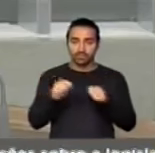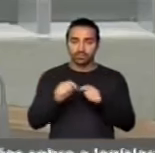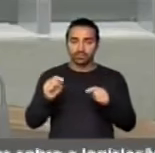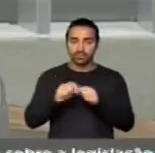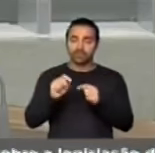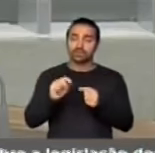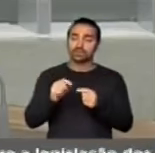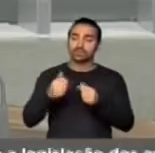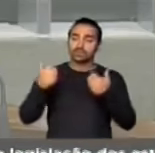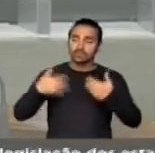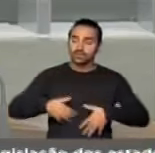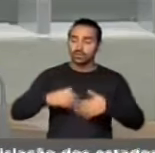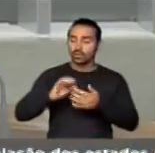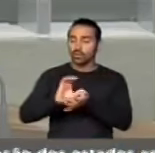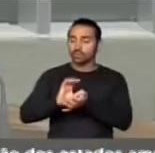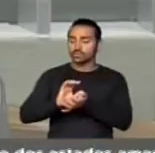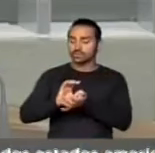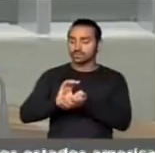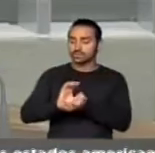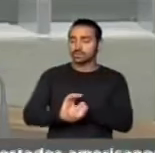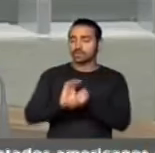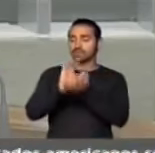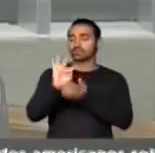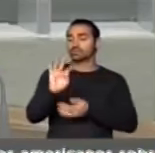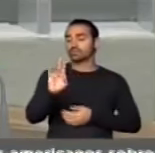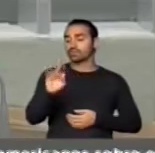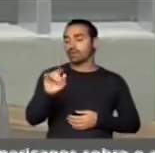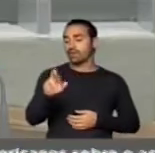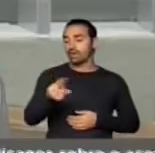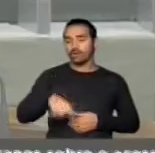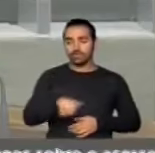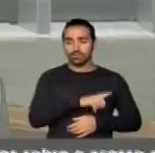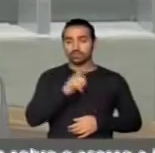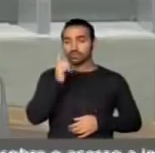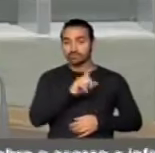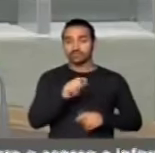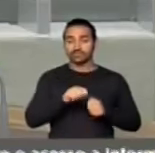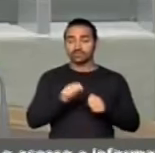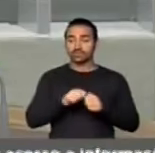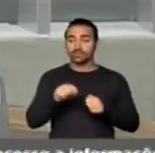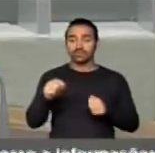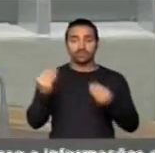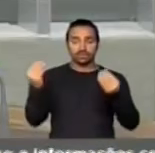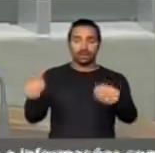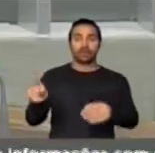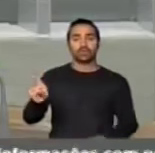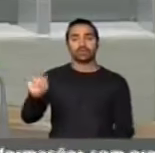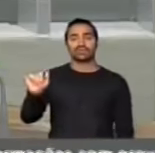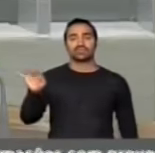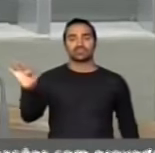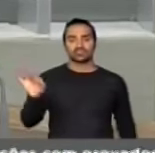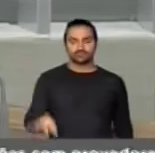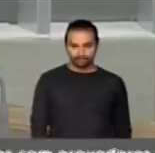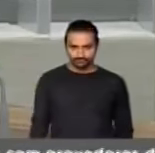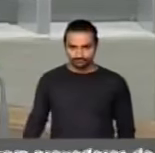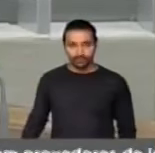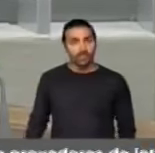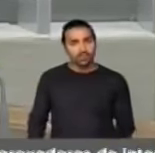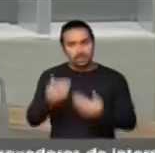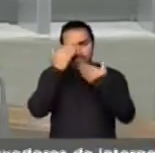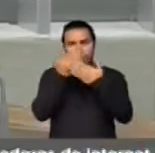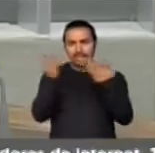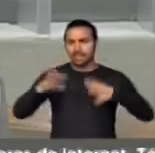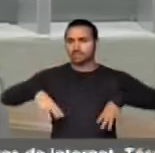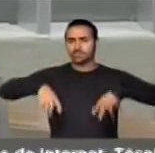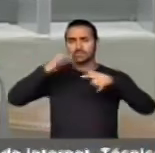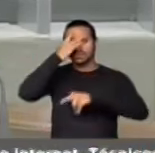Conselho Tutelar para que nós possamos entregar esses kits. E para encerrar, eu quero agradecer a todas essas